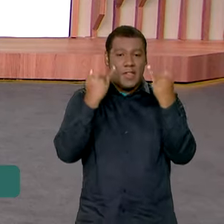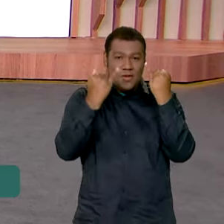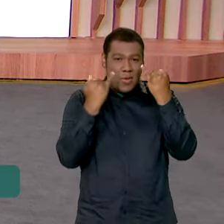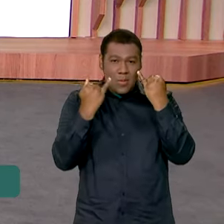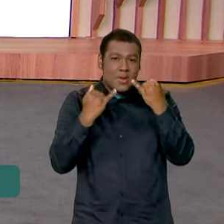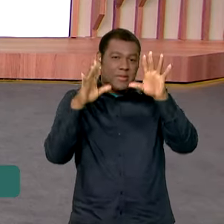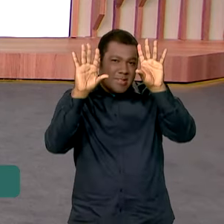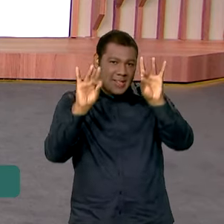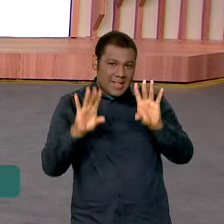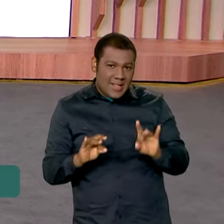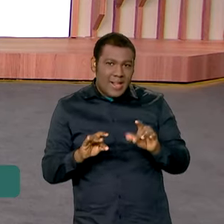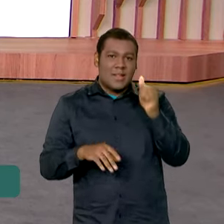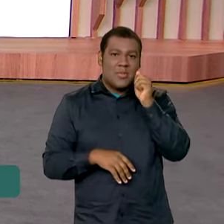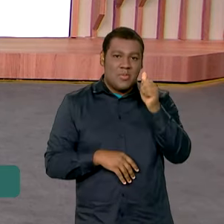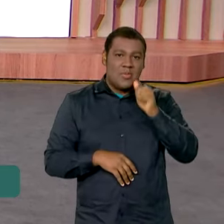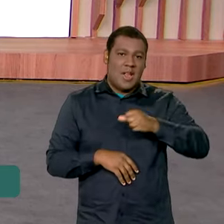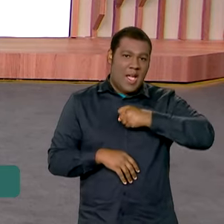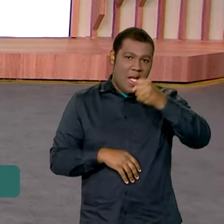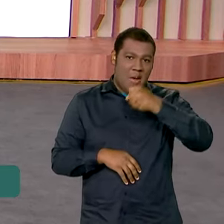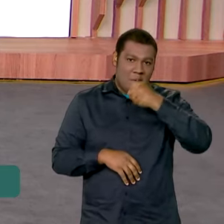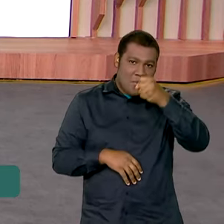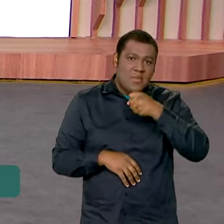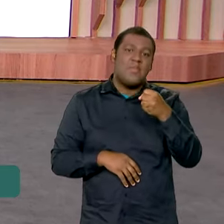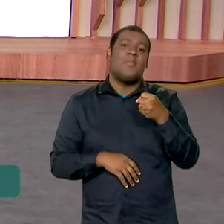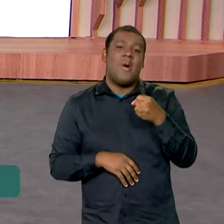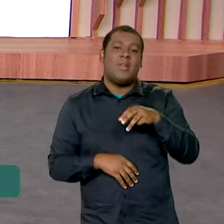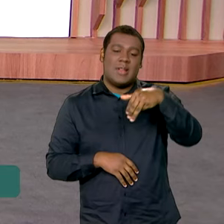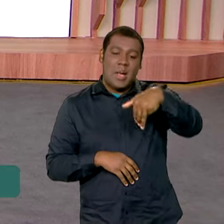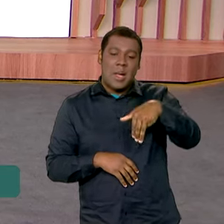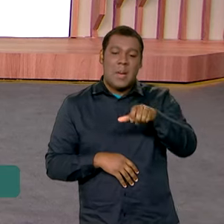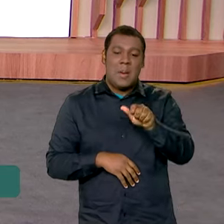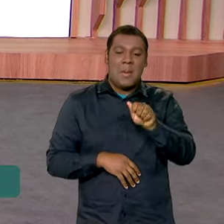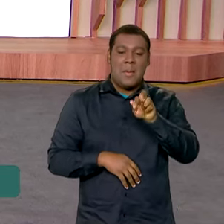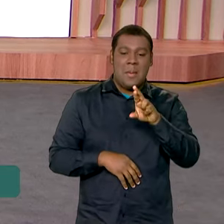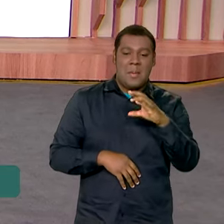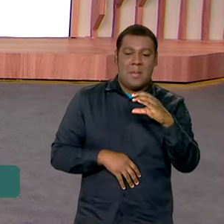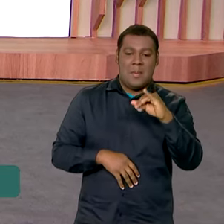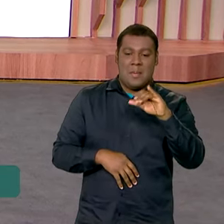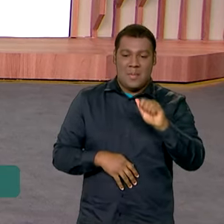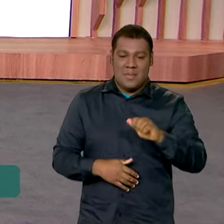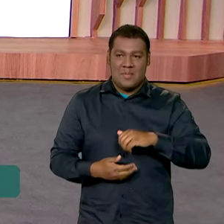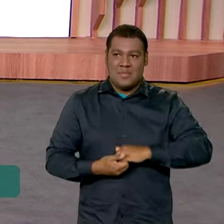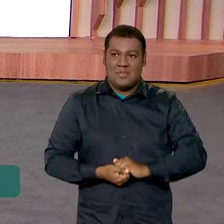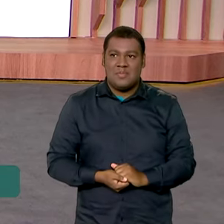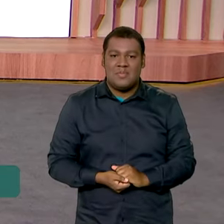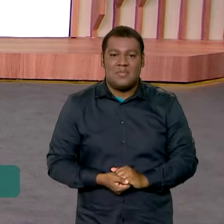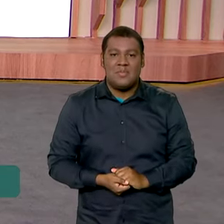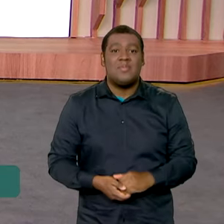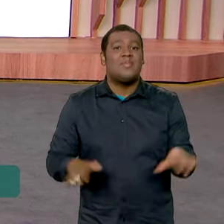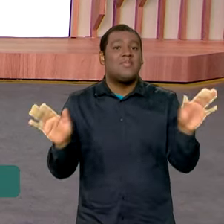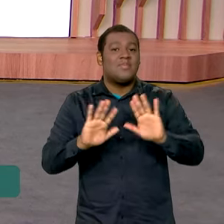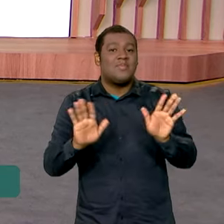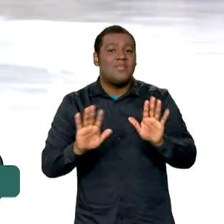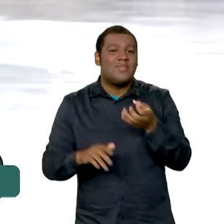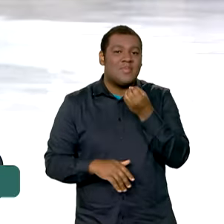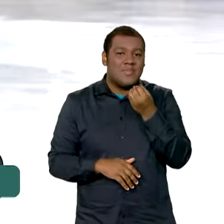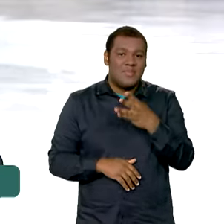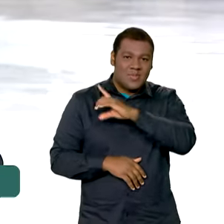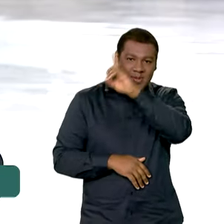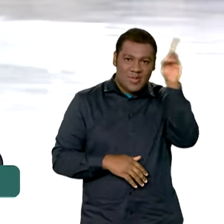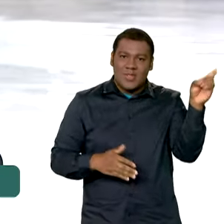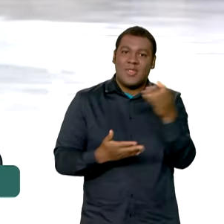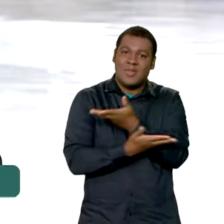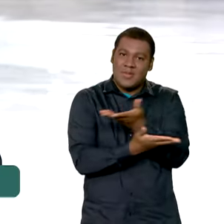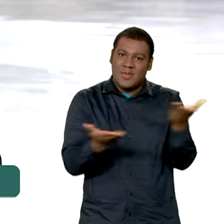Márcia Fernandes, que já está a postos para nos trazer todos os detalhes. Oi, Marcinha, bom dia. Oi, Karine, bom dia para